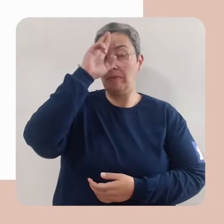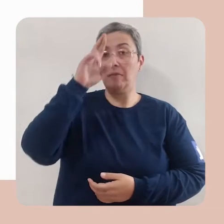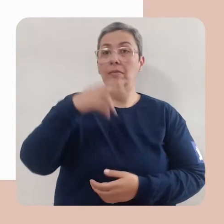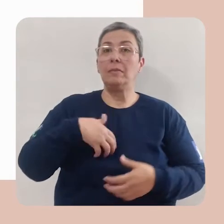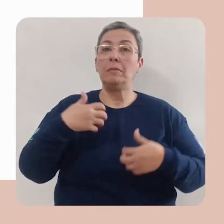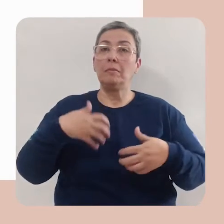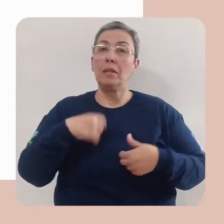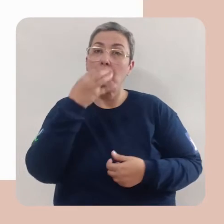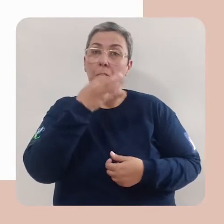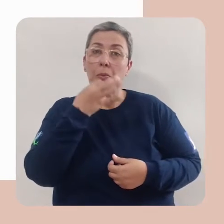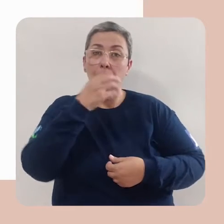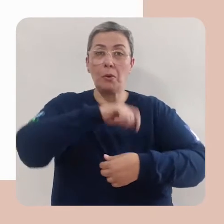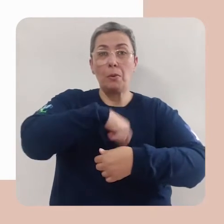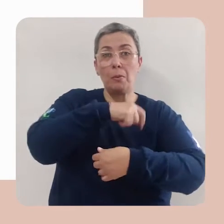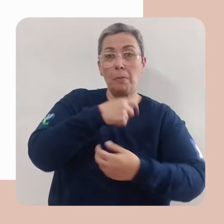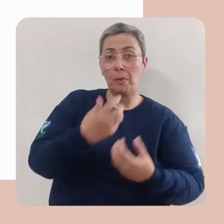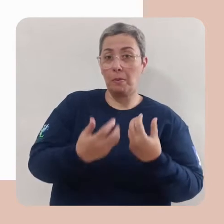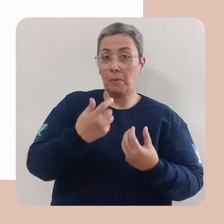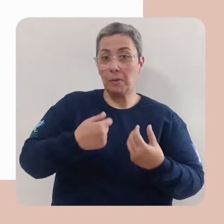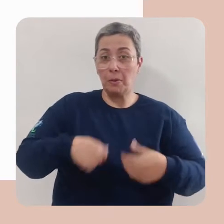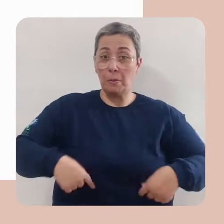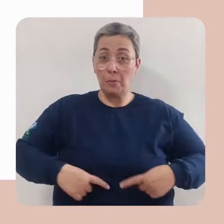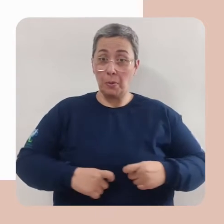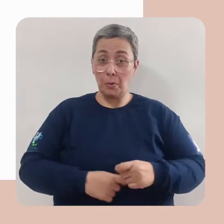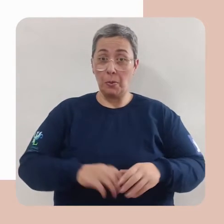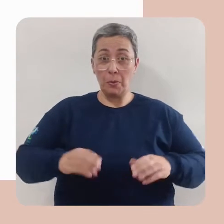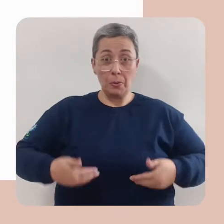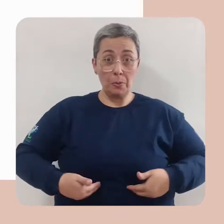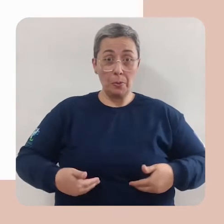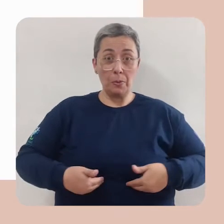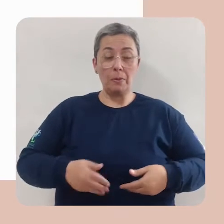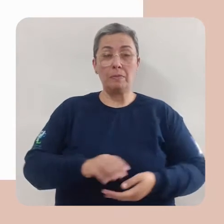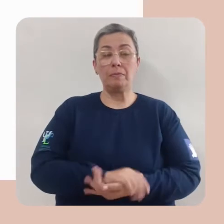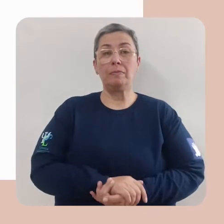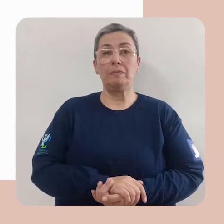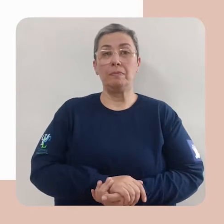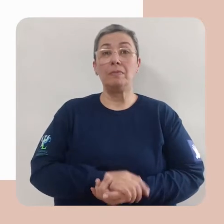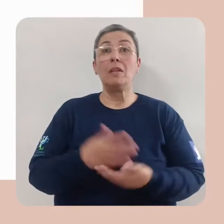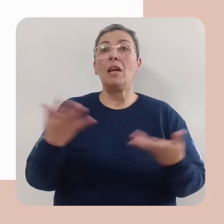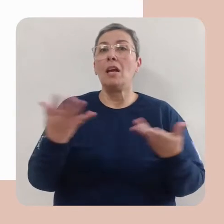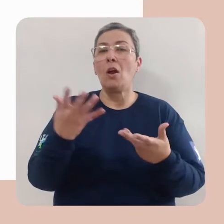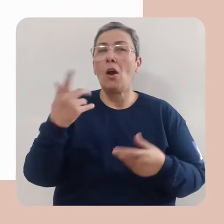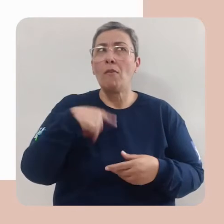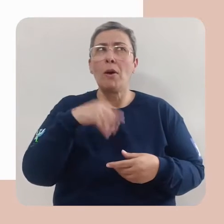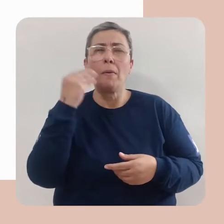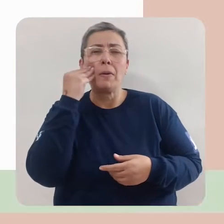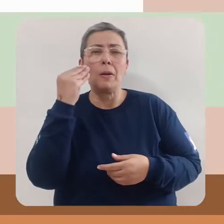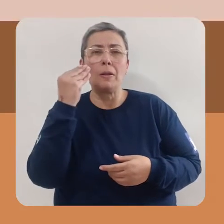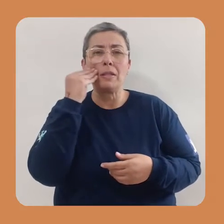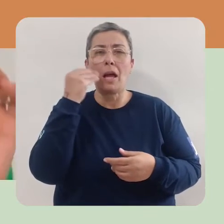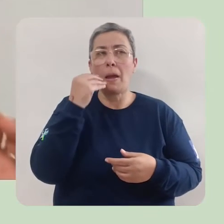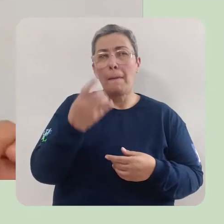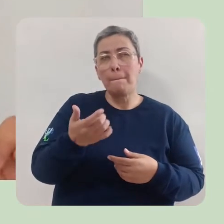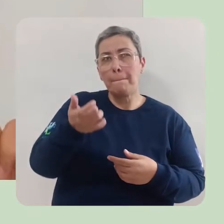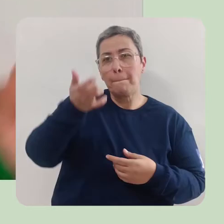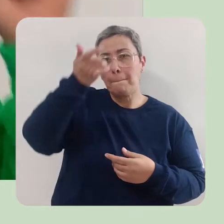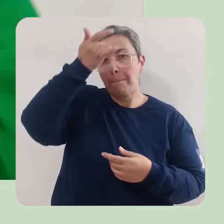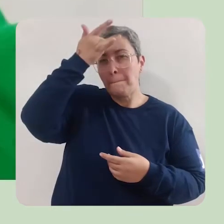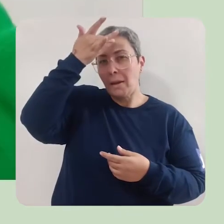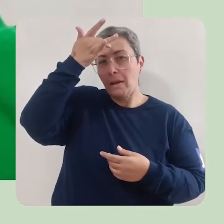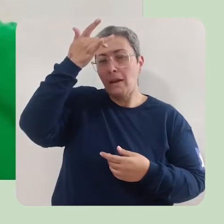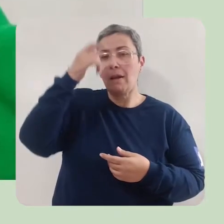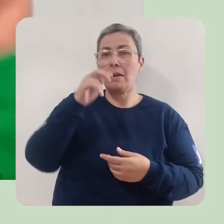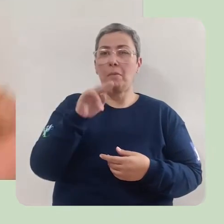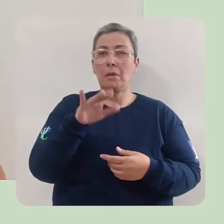Meio-dia, macaco assobia. Panela no fogo, barriga vazia. Agora vamos tentar